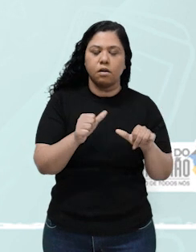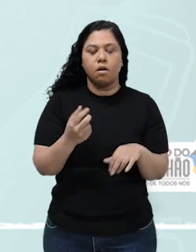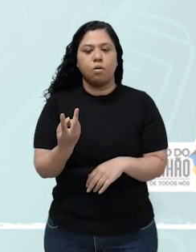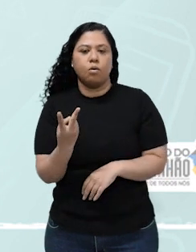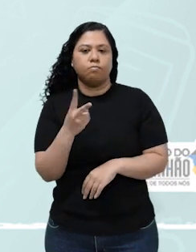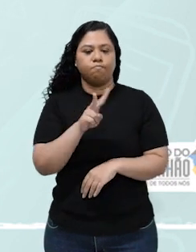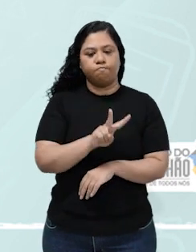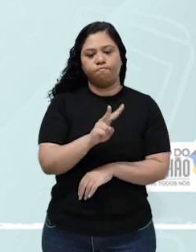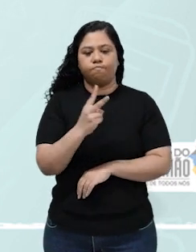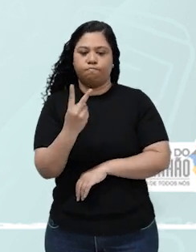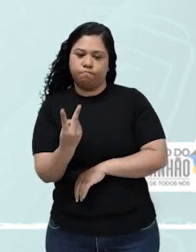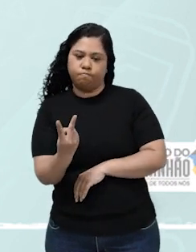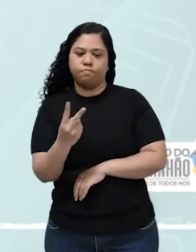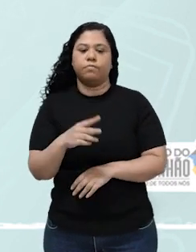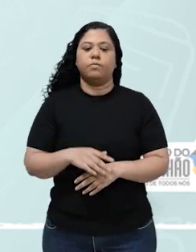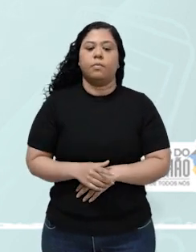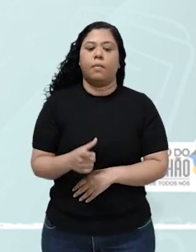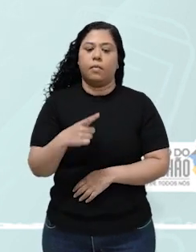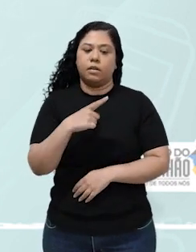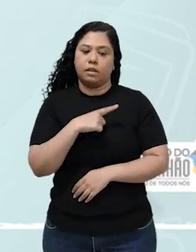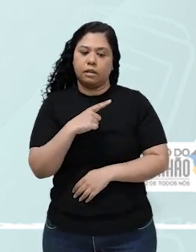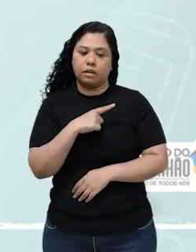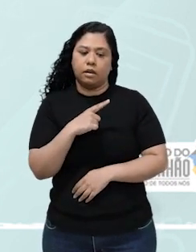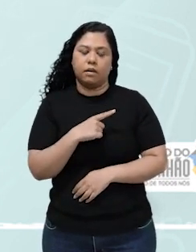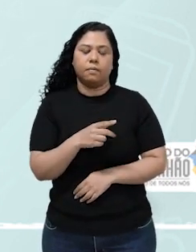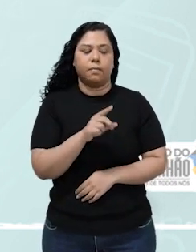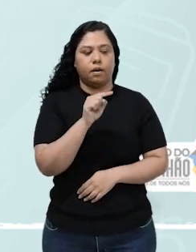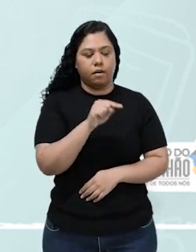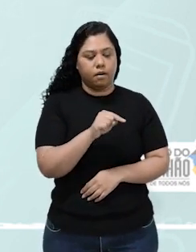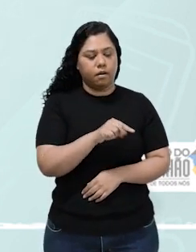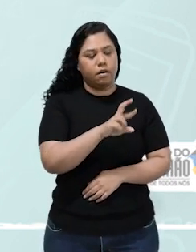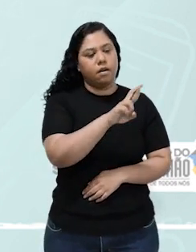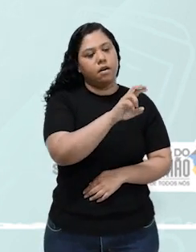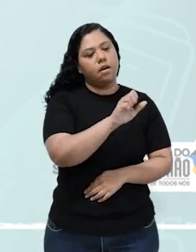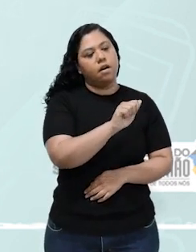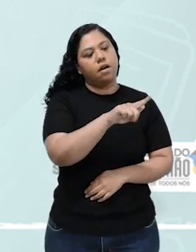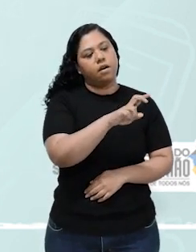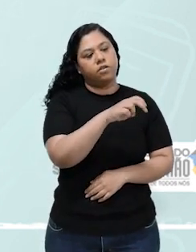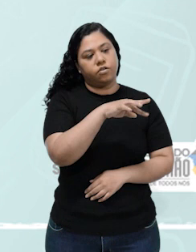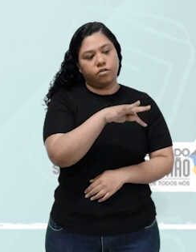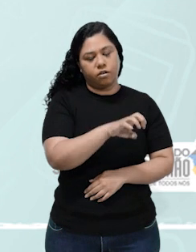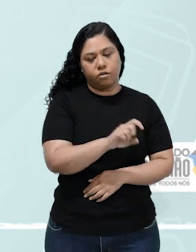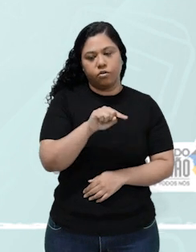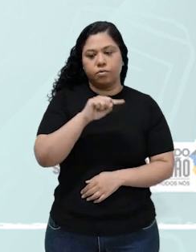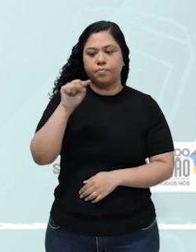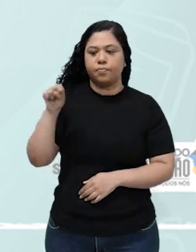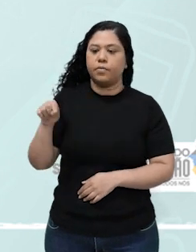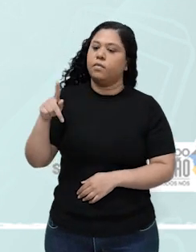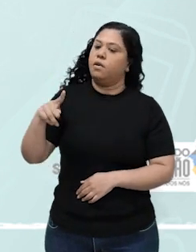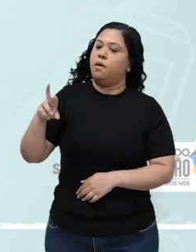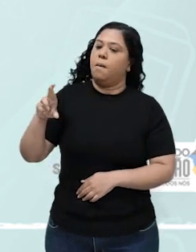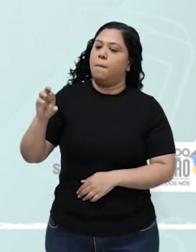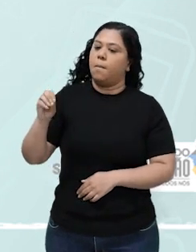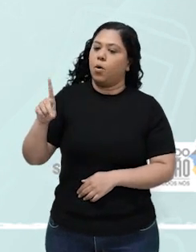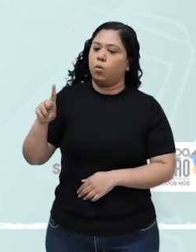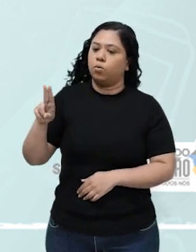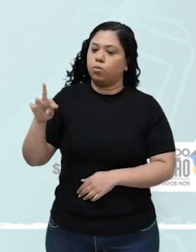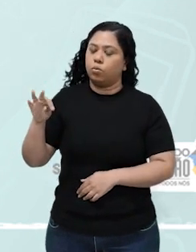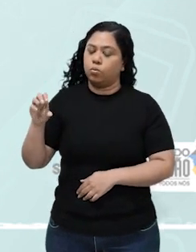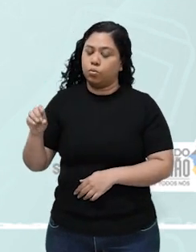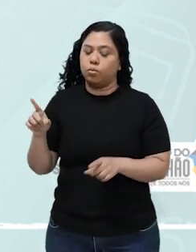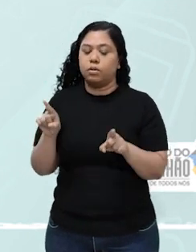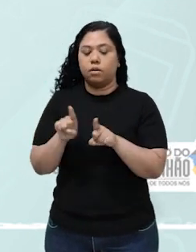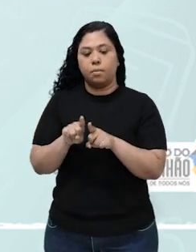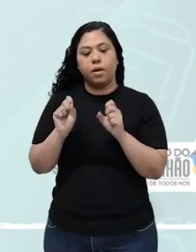sentidos. Então, eu tenho o sentido reagente gerando os produtos e os produtos gerando